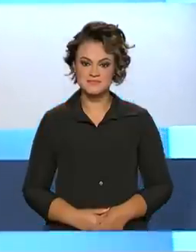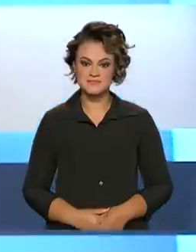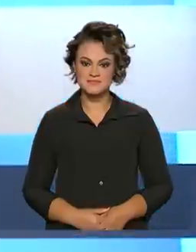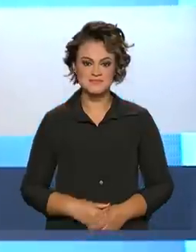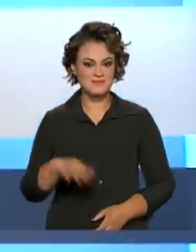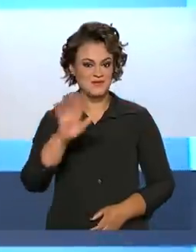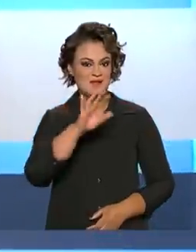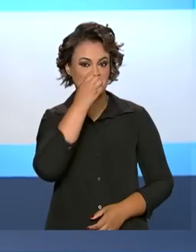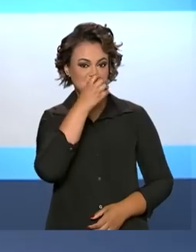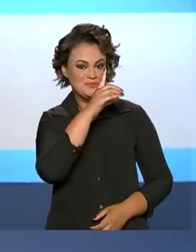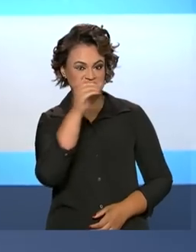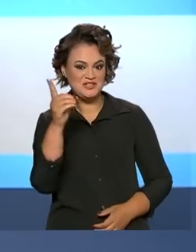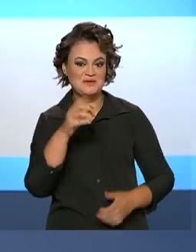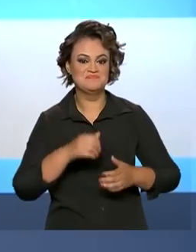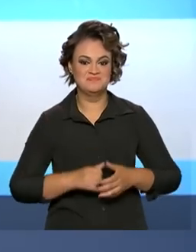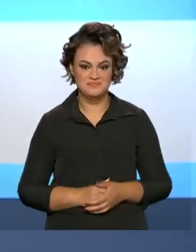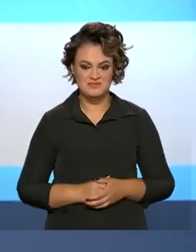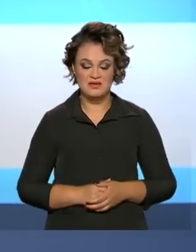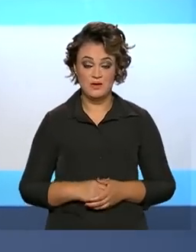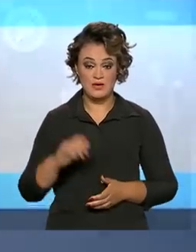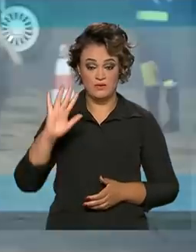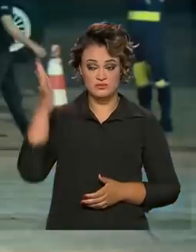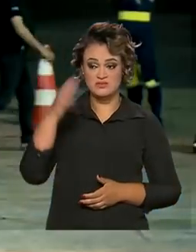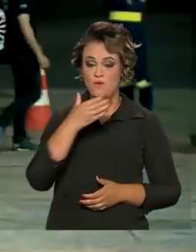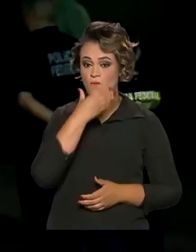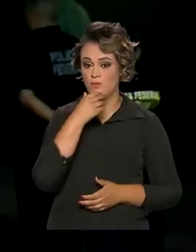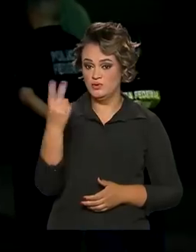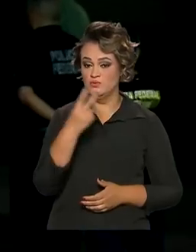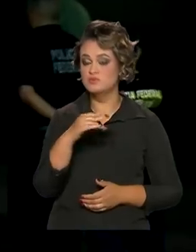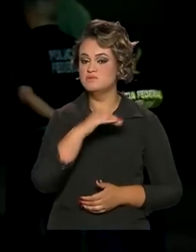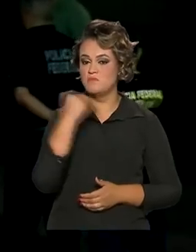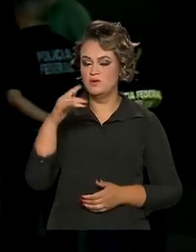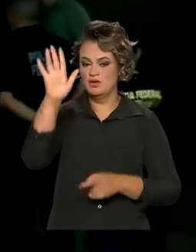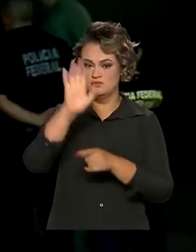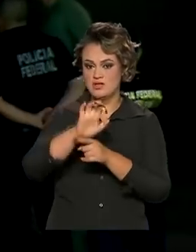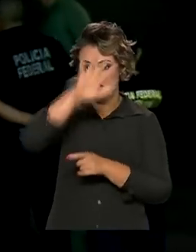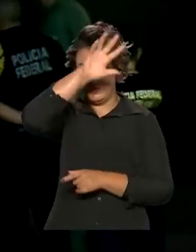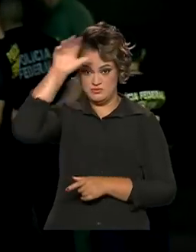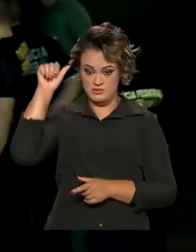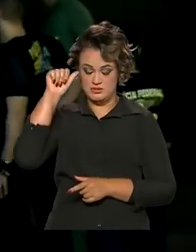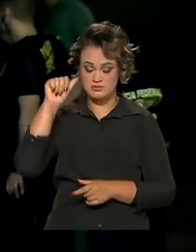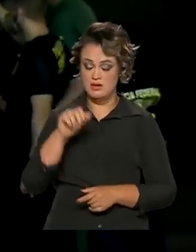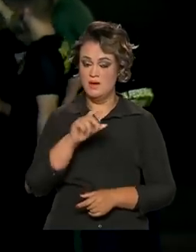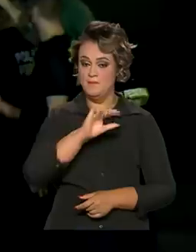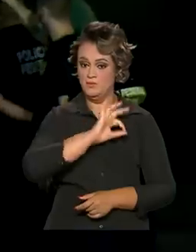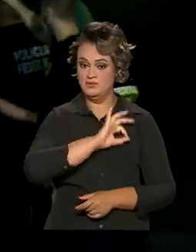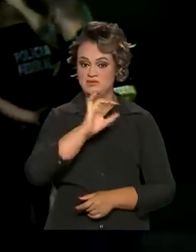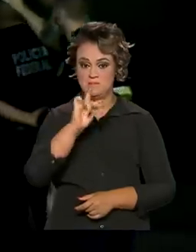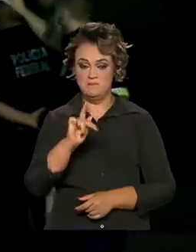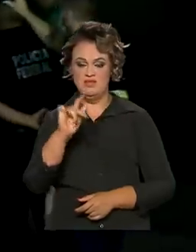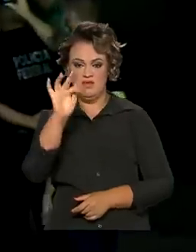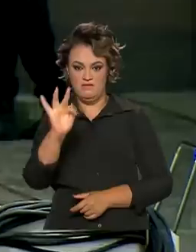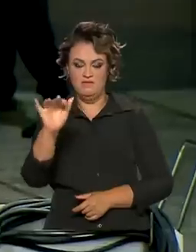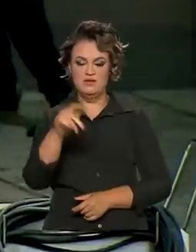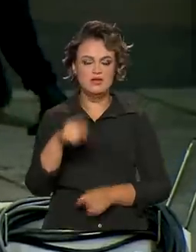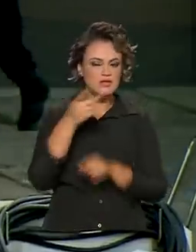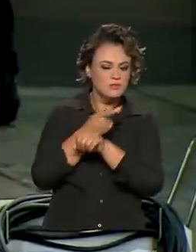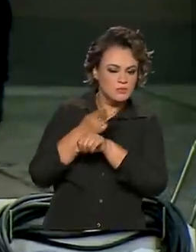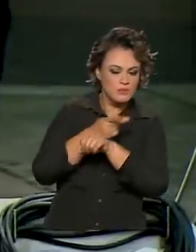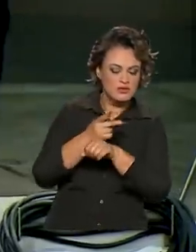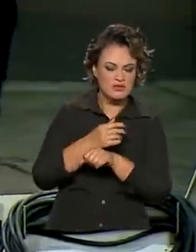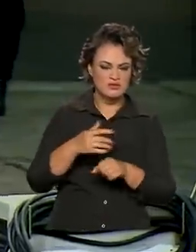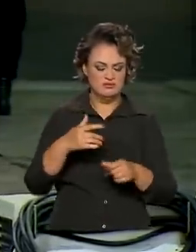Olá, bom dia. Caso Bruno Pereira e Dom Filipes. Polícia Federal começa hoje a identificação dos